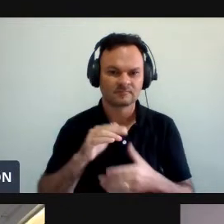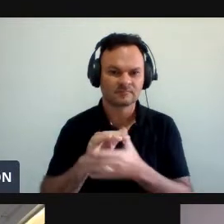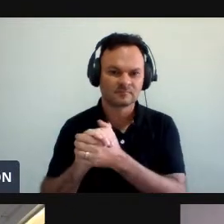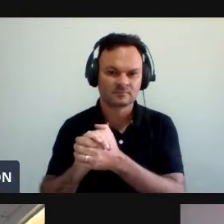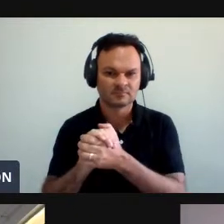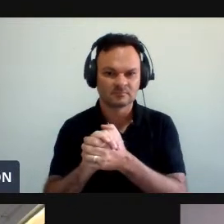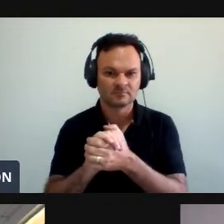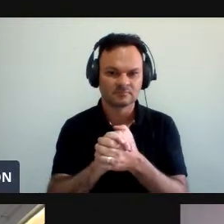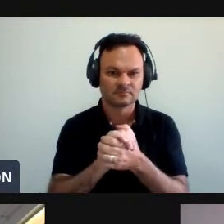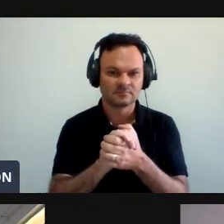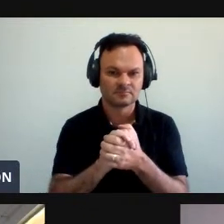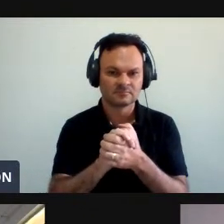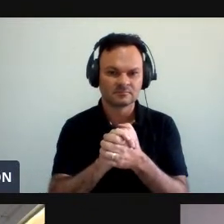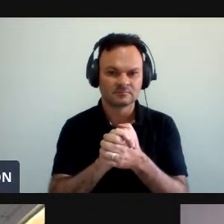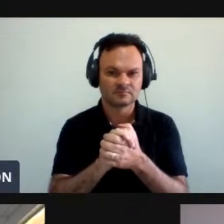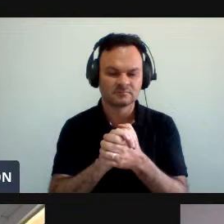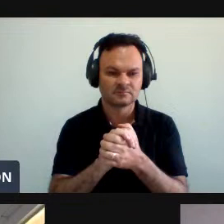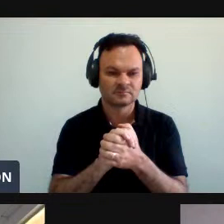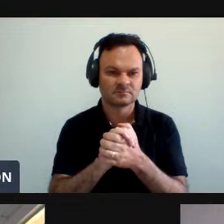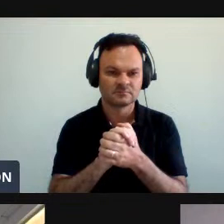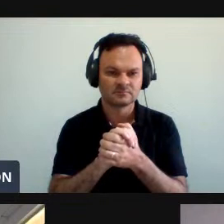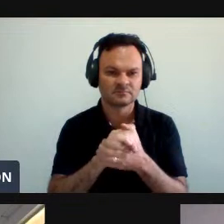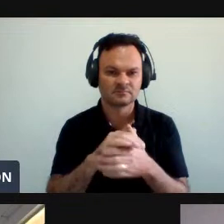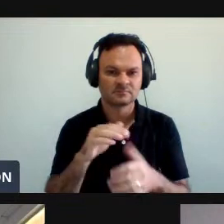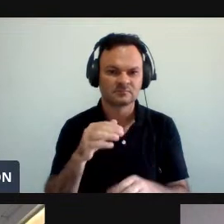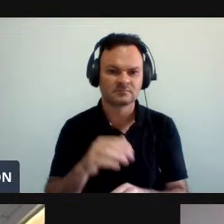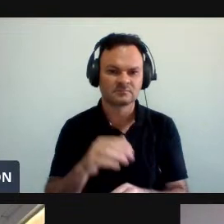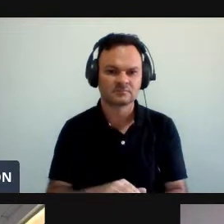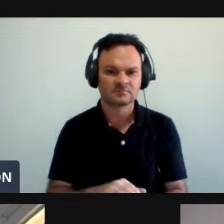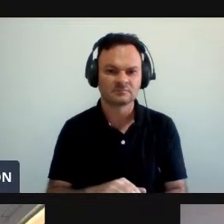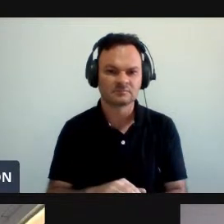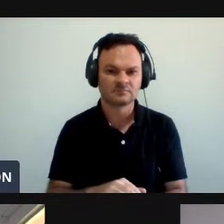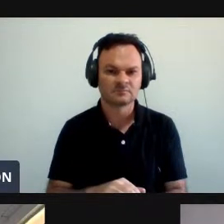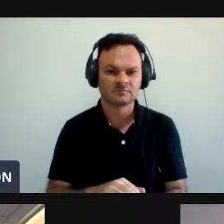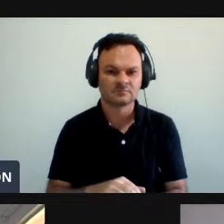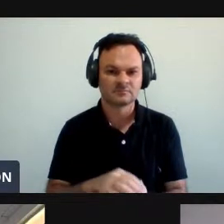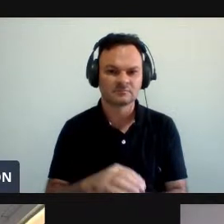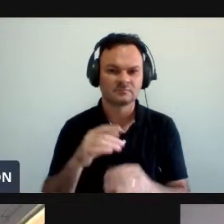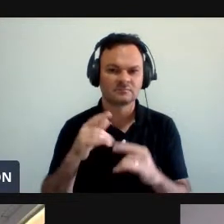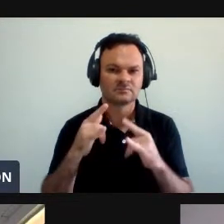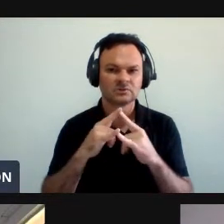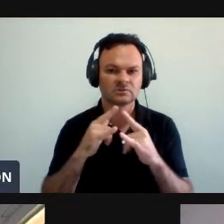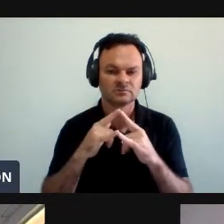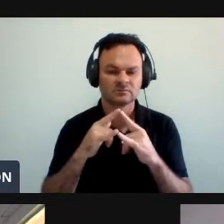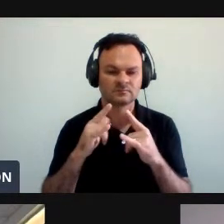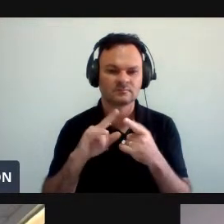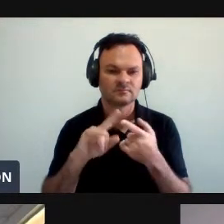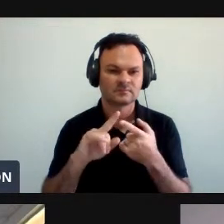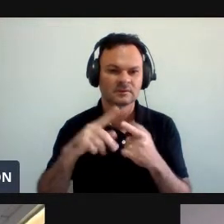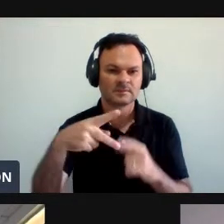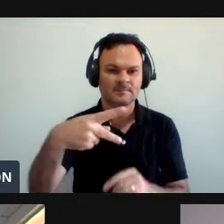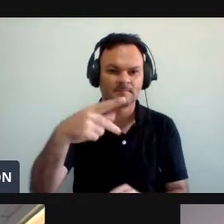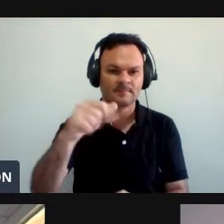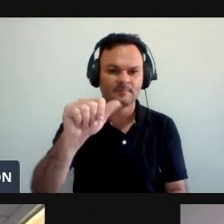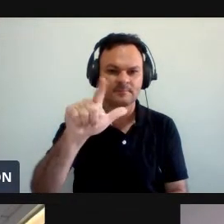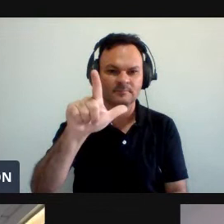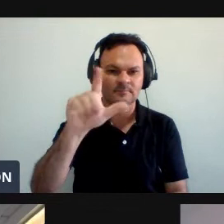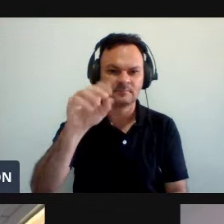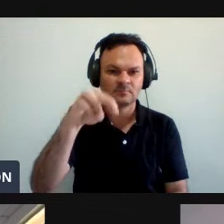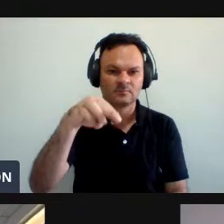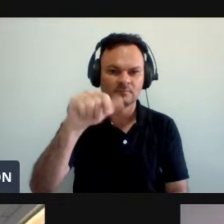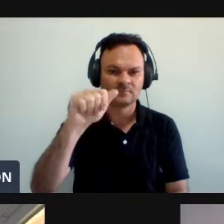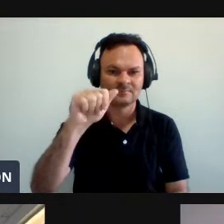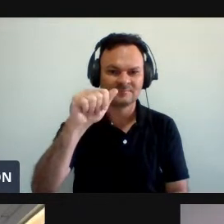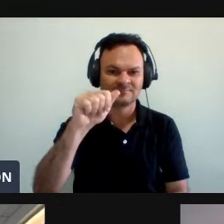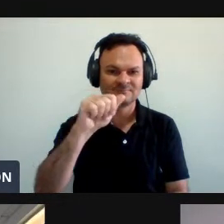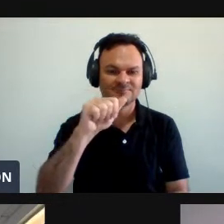A todos aqueles Que fazem parte Da nossa instituição A Paloma Que a representa Aqui os nossos